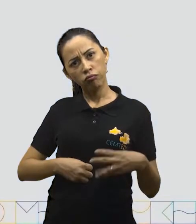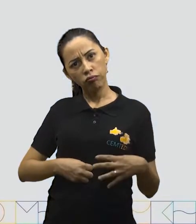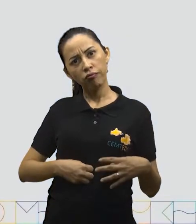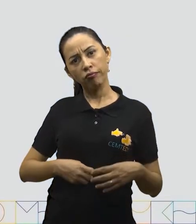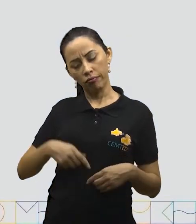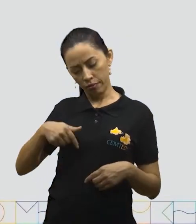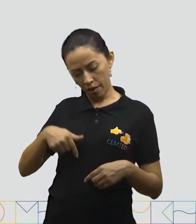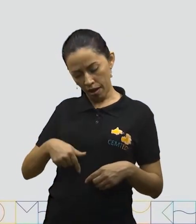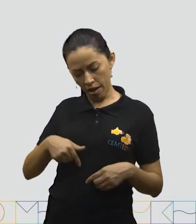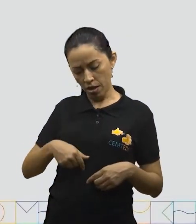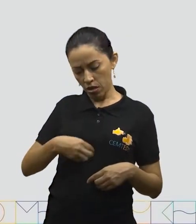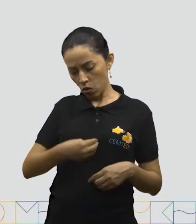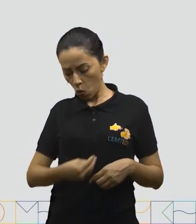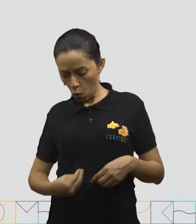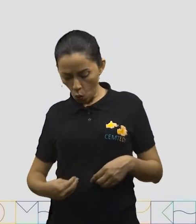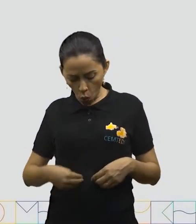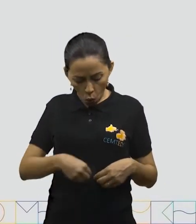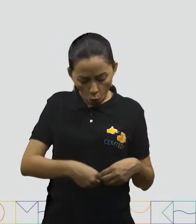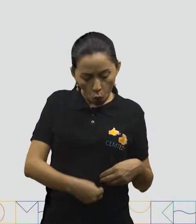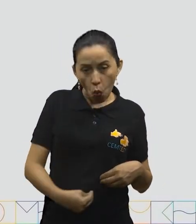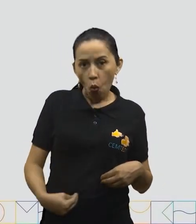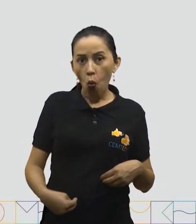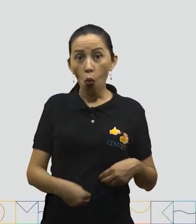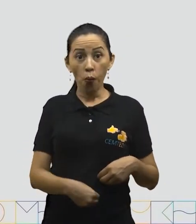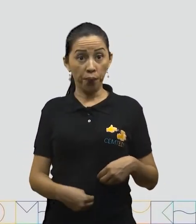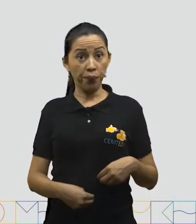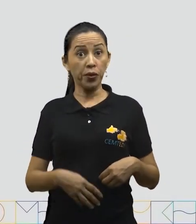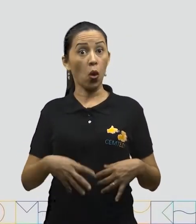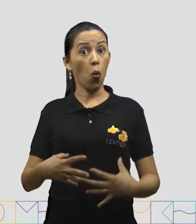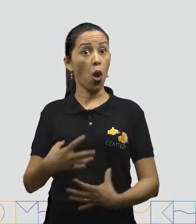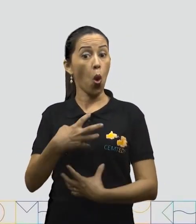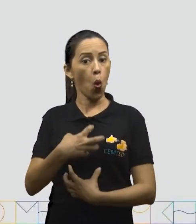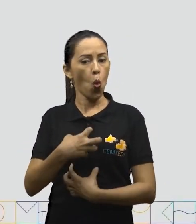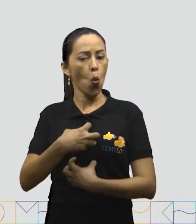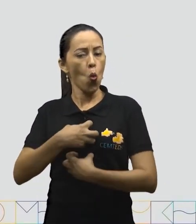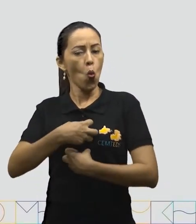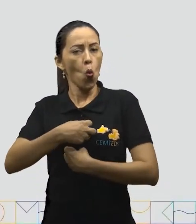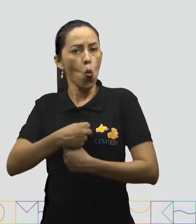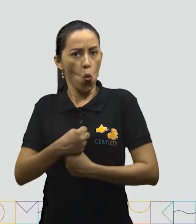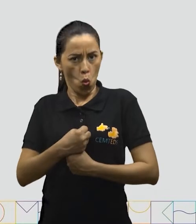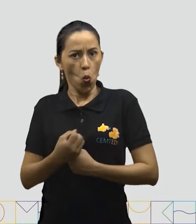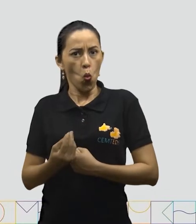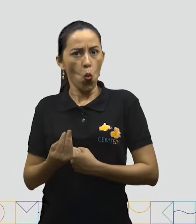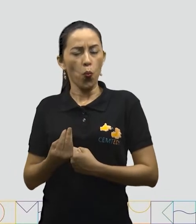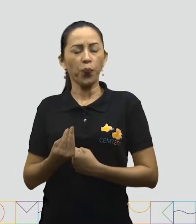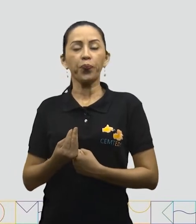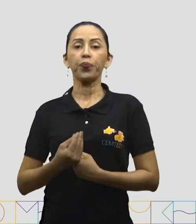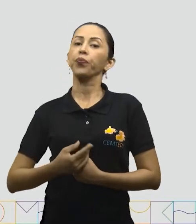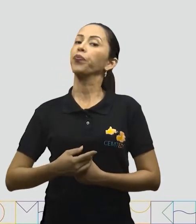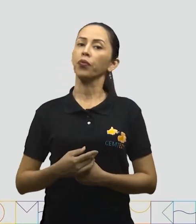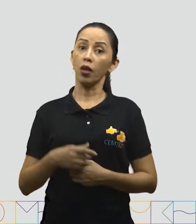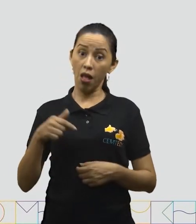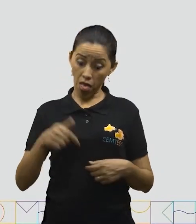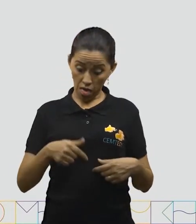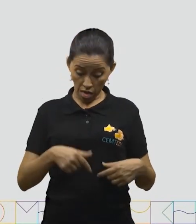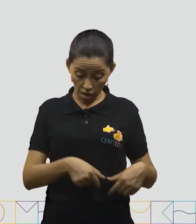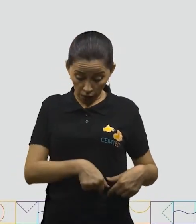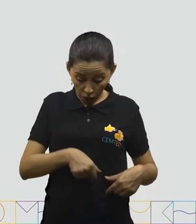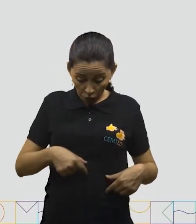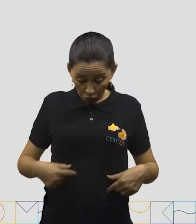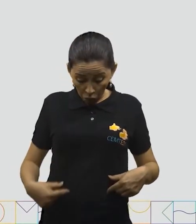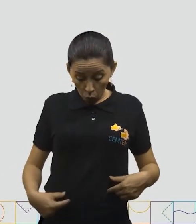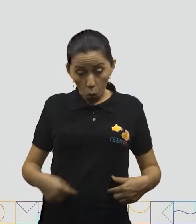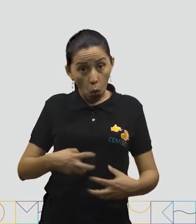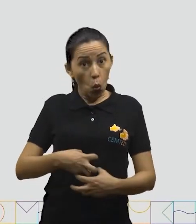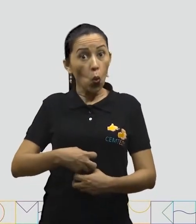Após a absorção de nutrientes pelo intestino delgado e grosso, os nutrientes vão para o sangue. Por sua